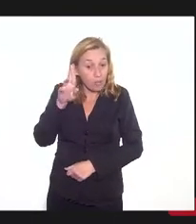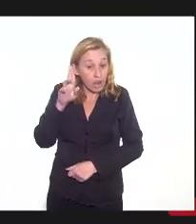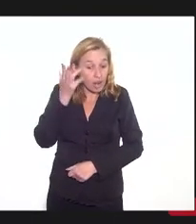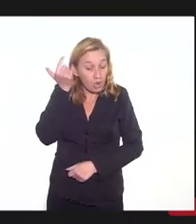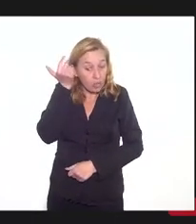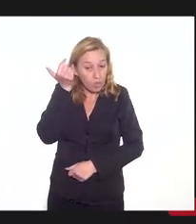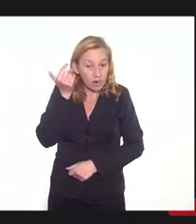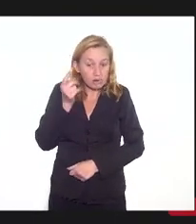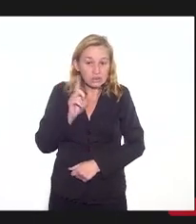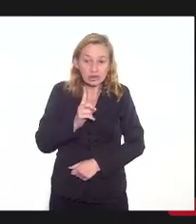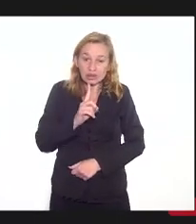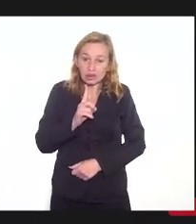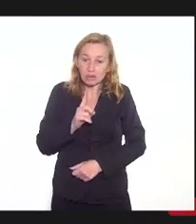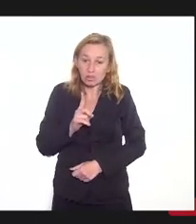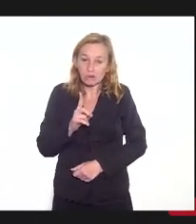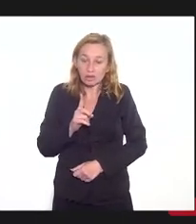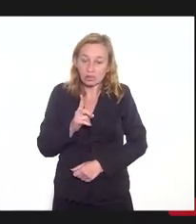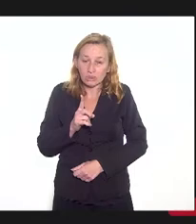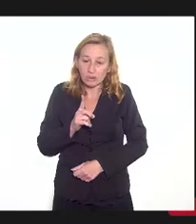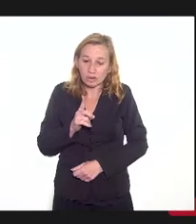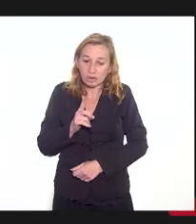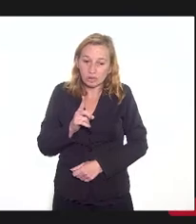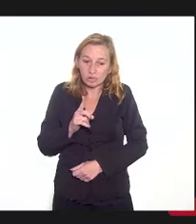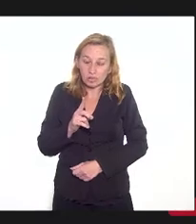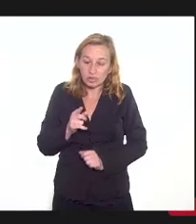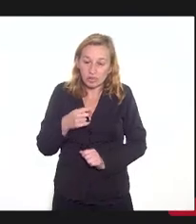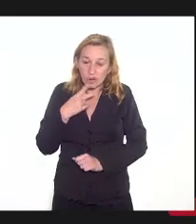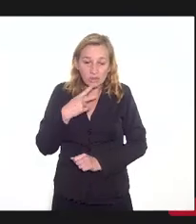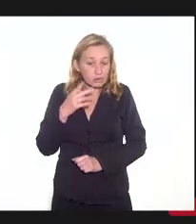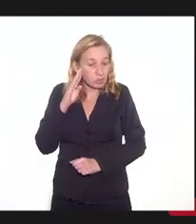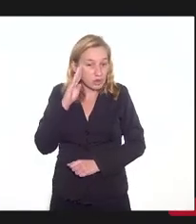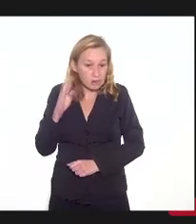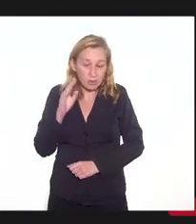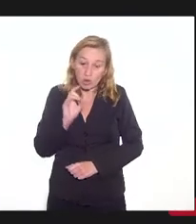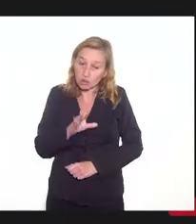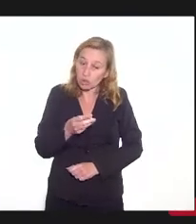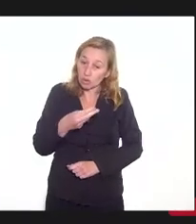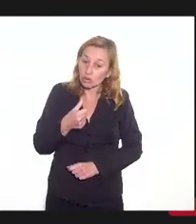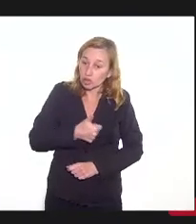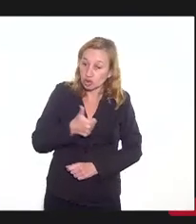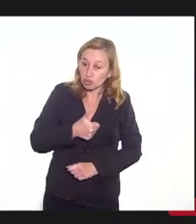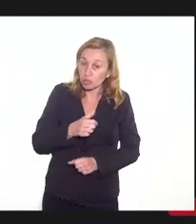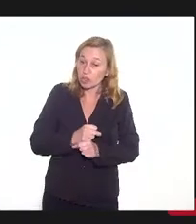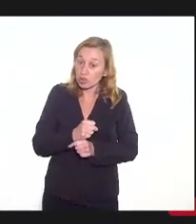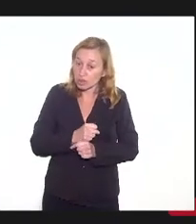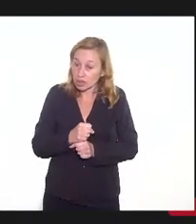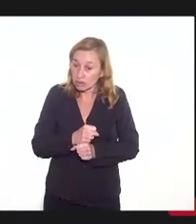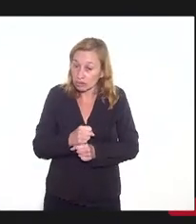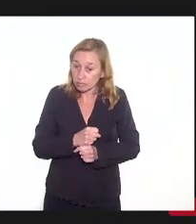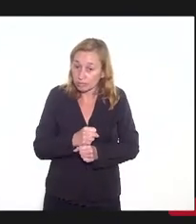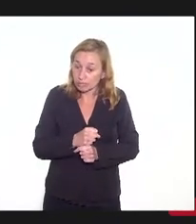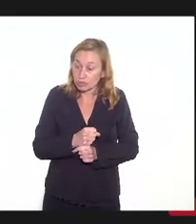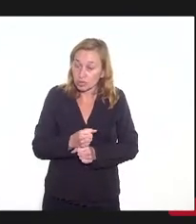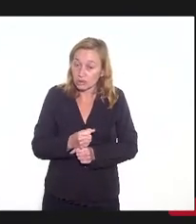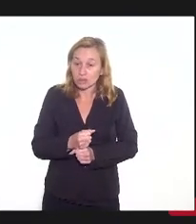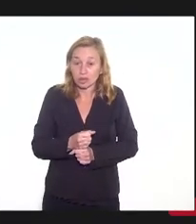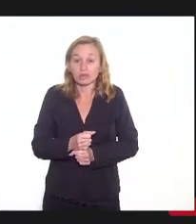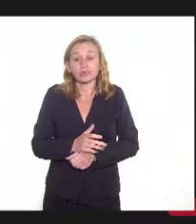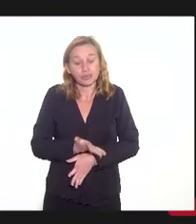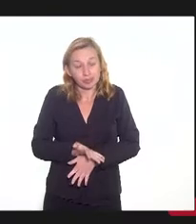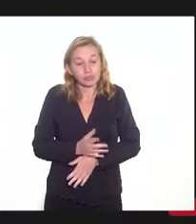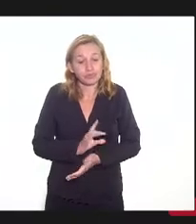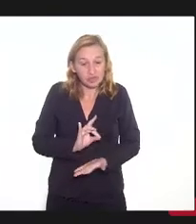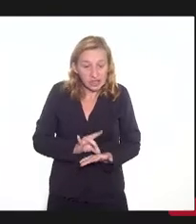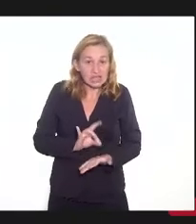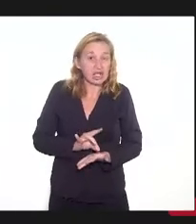não está abatendo o principal. Pelo menos nos primeiros anos, é claro. Não consegue abater o principal. Sim, é